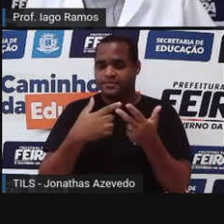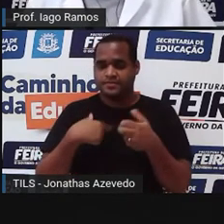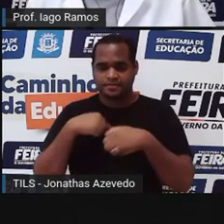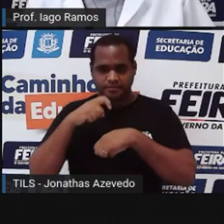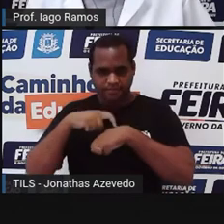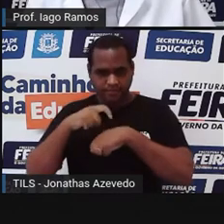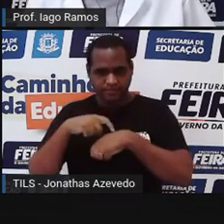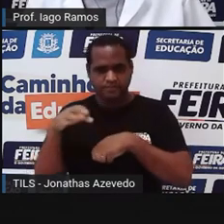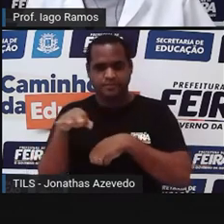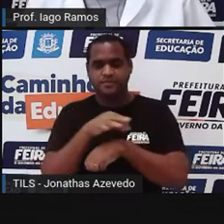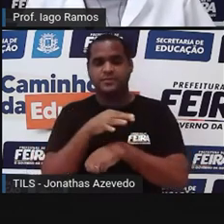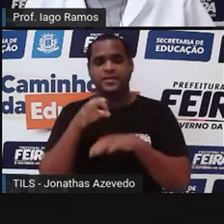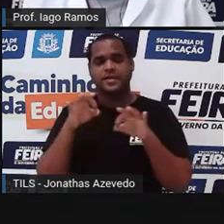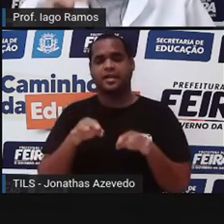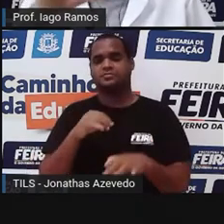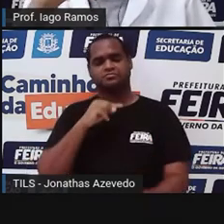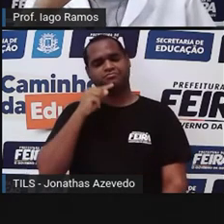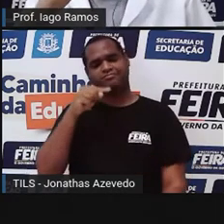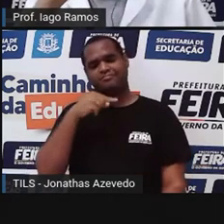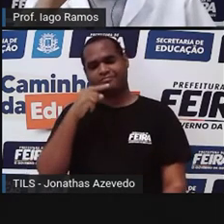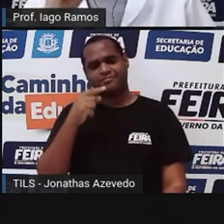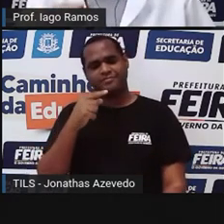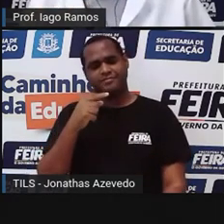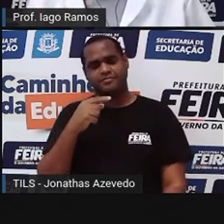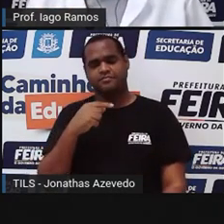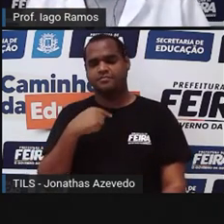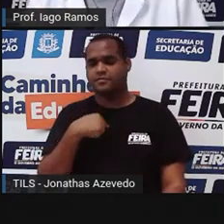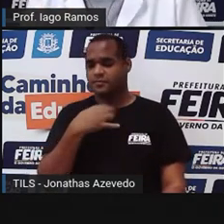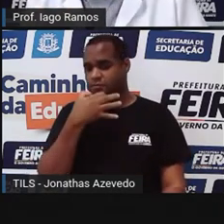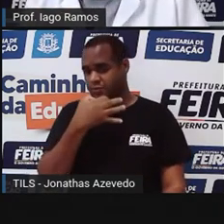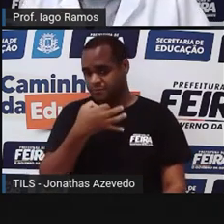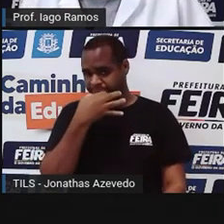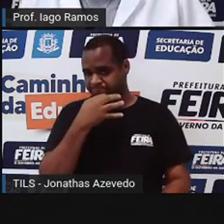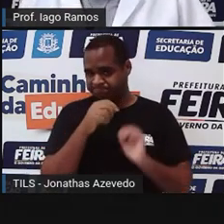não deu certo Deixa eu te dar uma dica